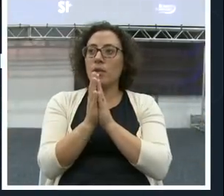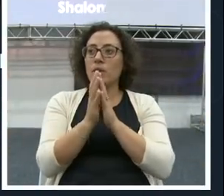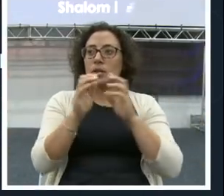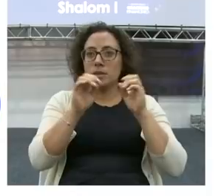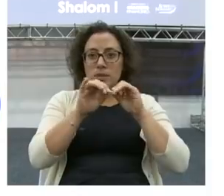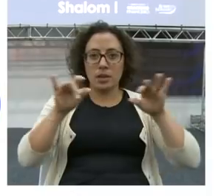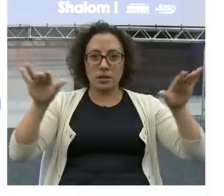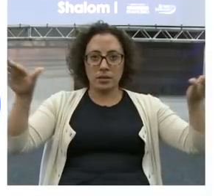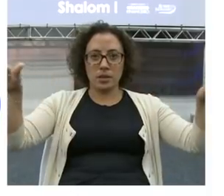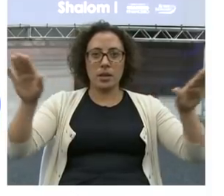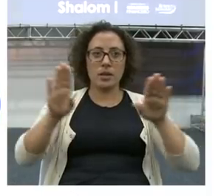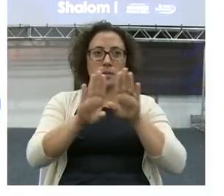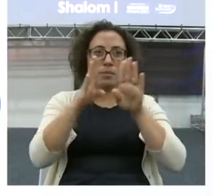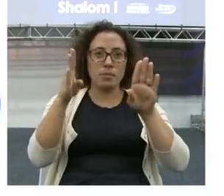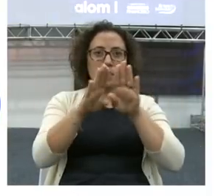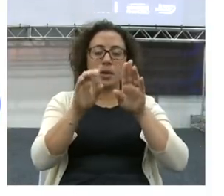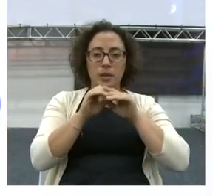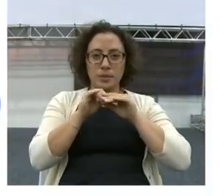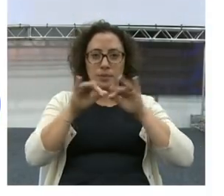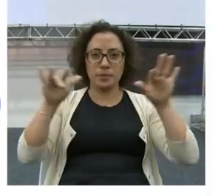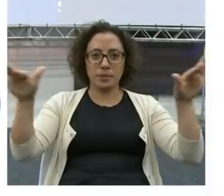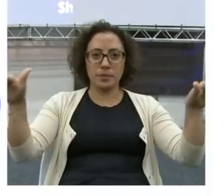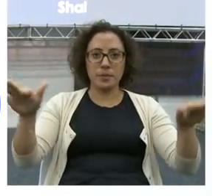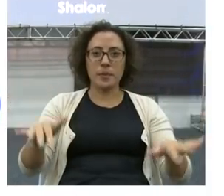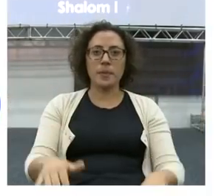e a gente já poder começar o...